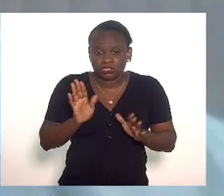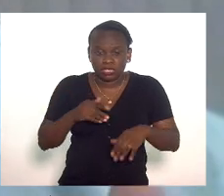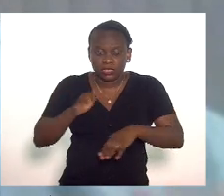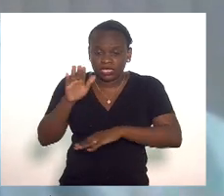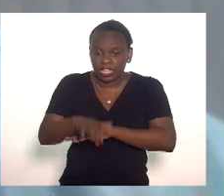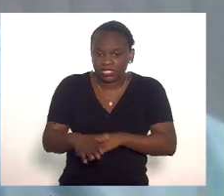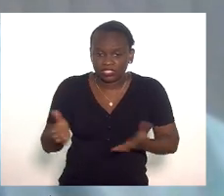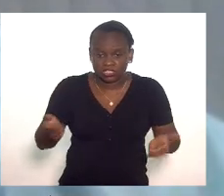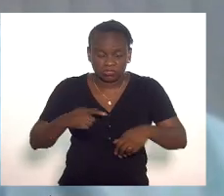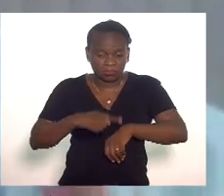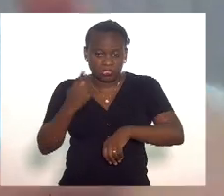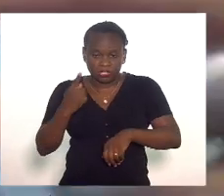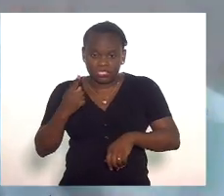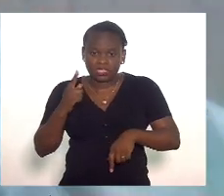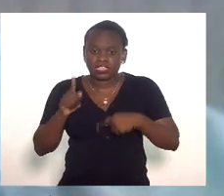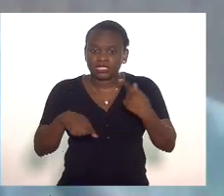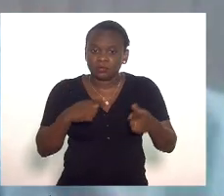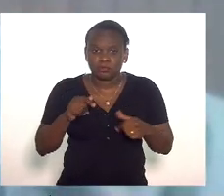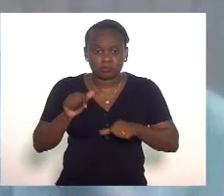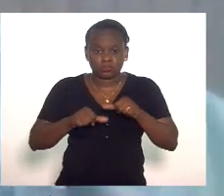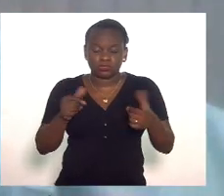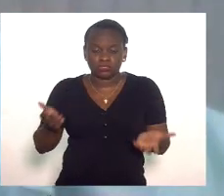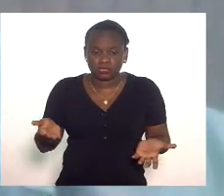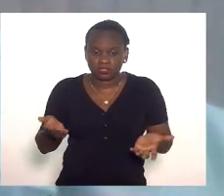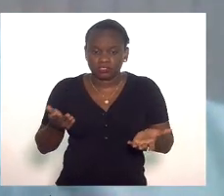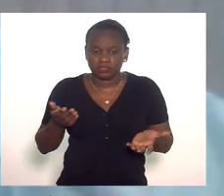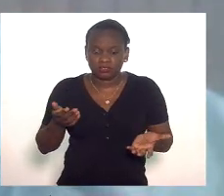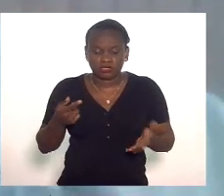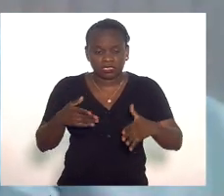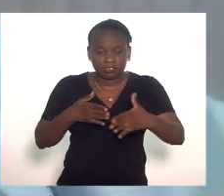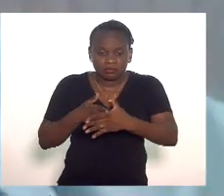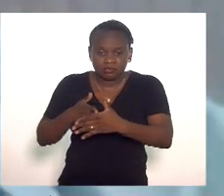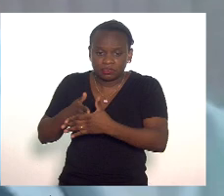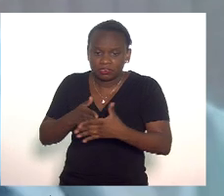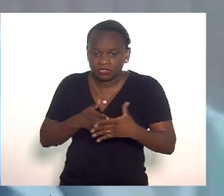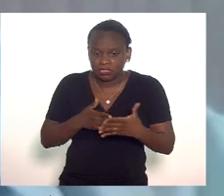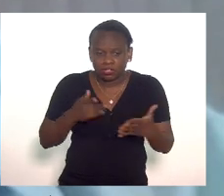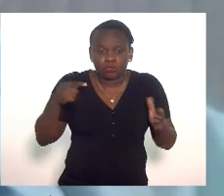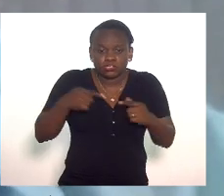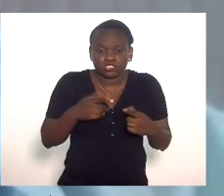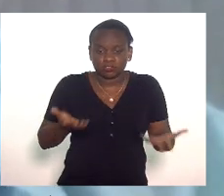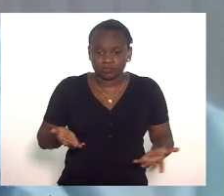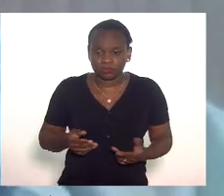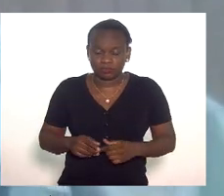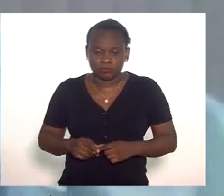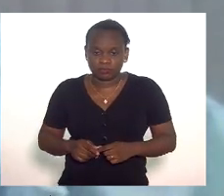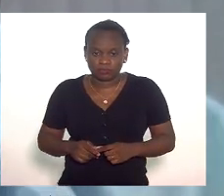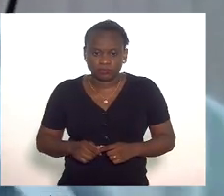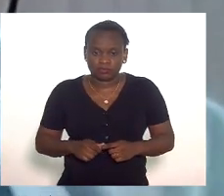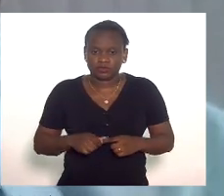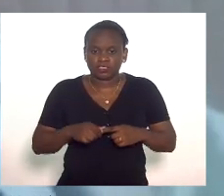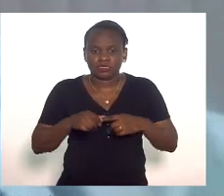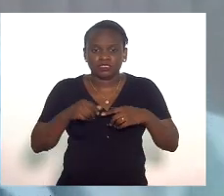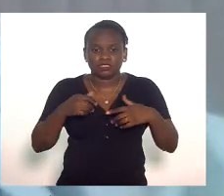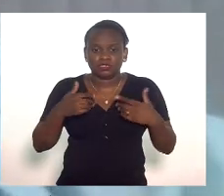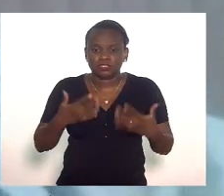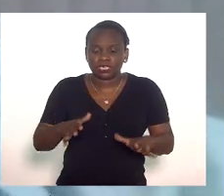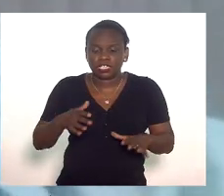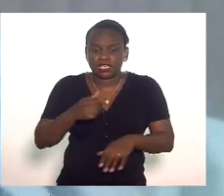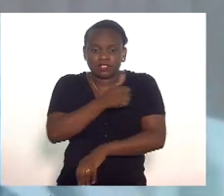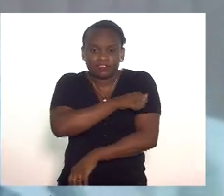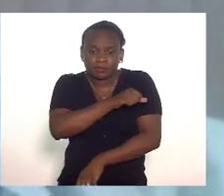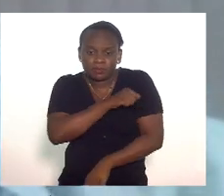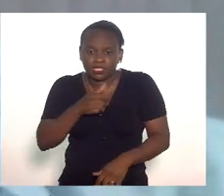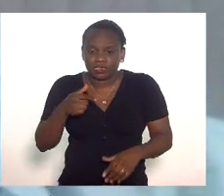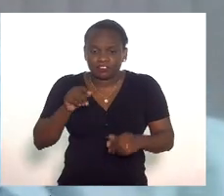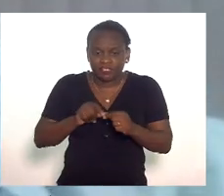eu sinceramente não vejo sentido de se manter a barreira sanitária com esse objetivo que nem sequer tem um enfermeiro para fazer essa barreira